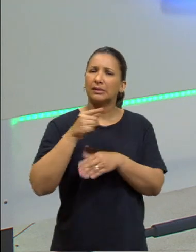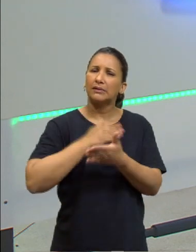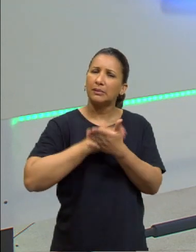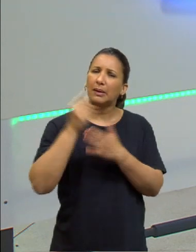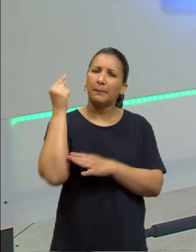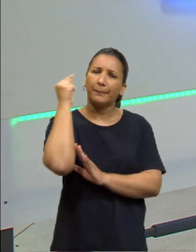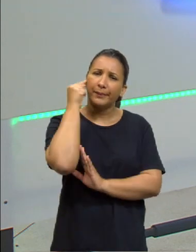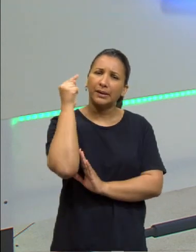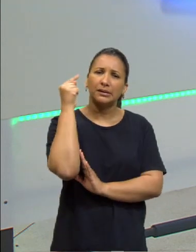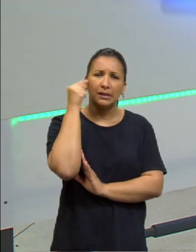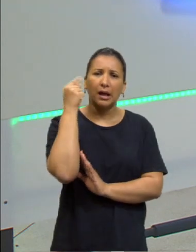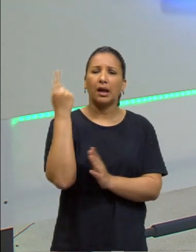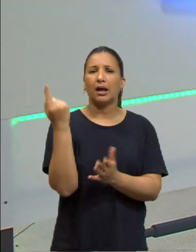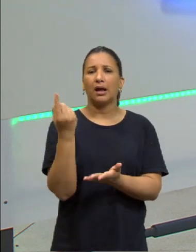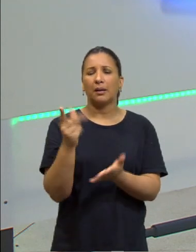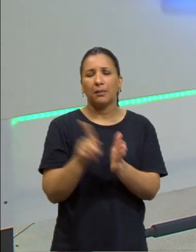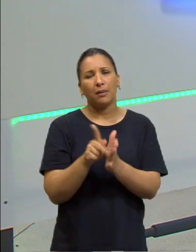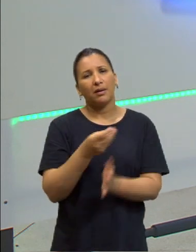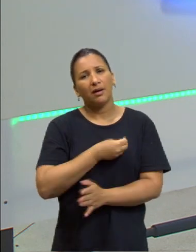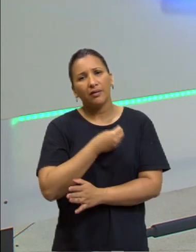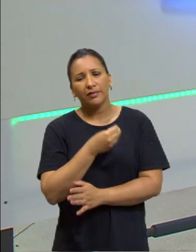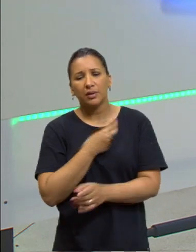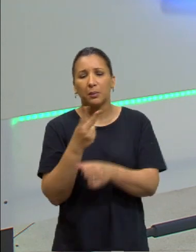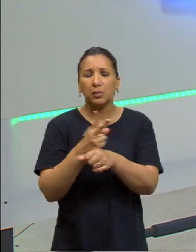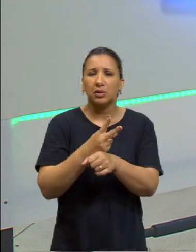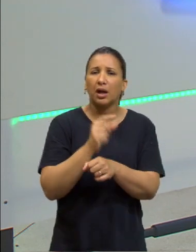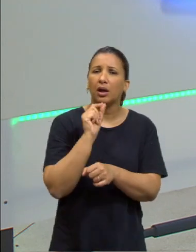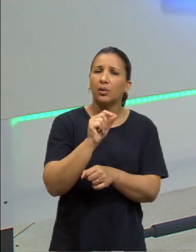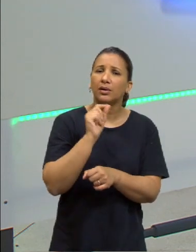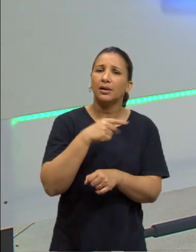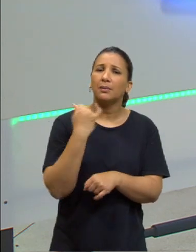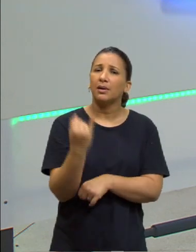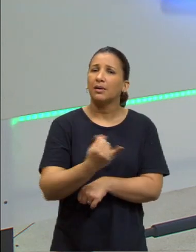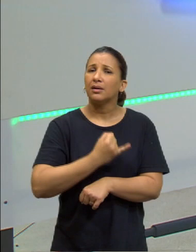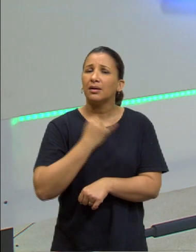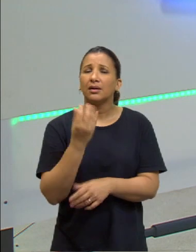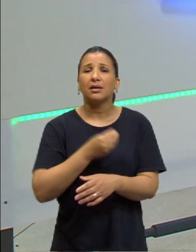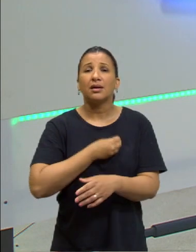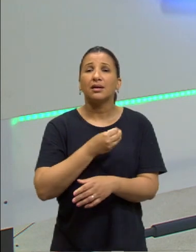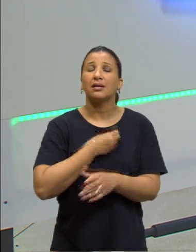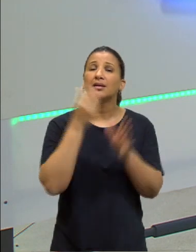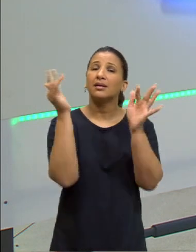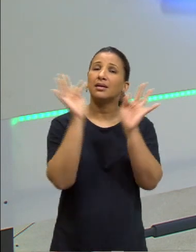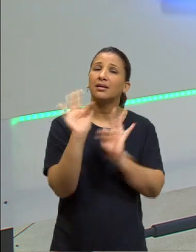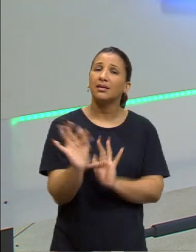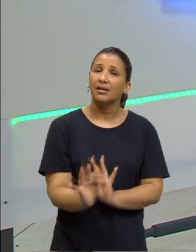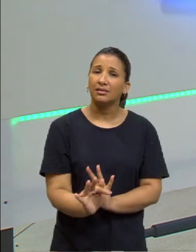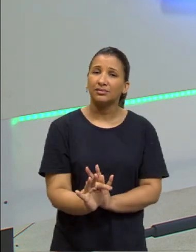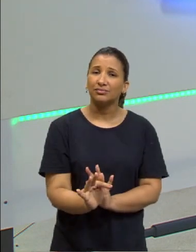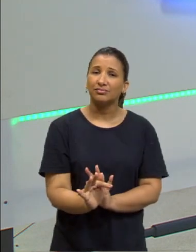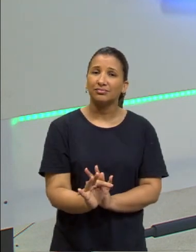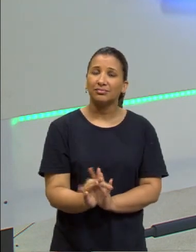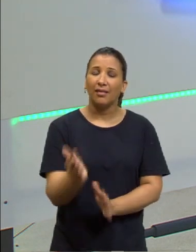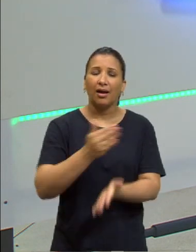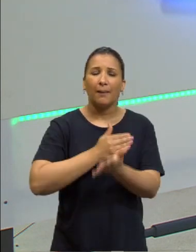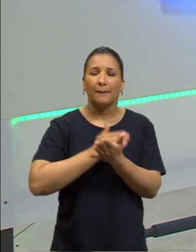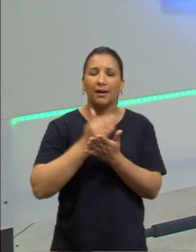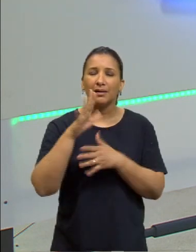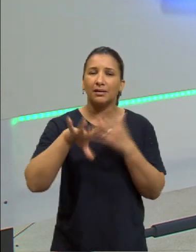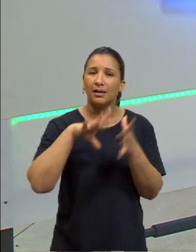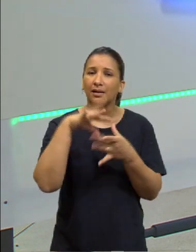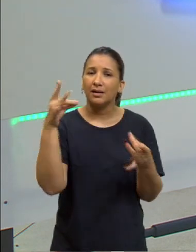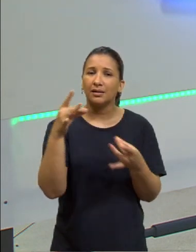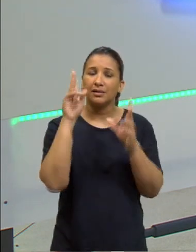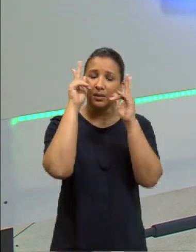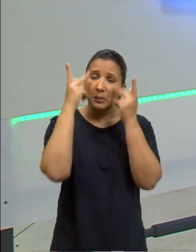a pensar a sua vida. Busca o quê? Do que é essencial a própria vida, que é a felicidade. A partir da essência humana